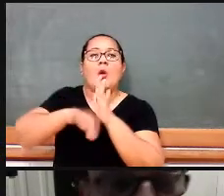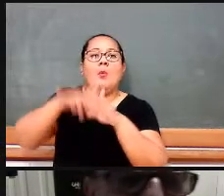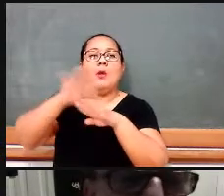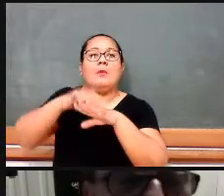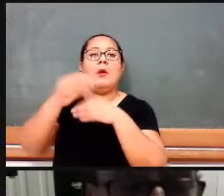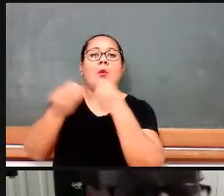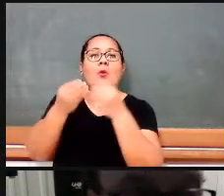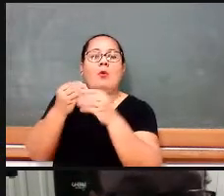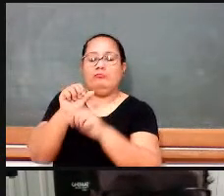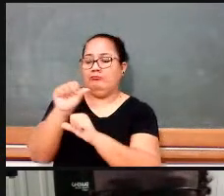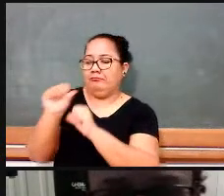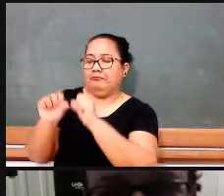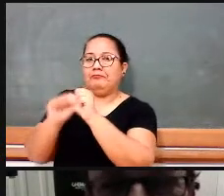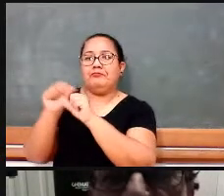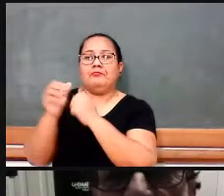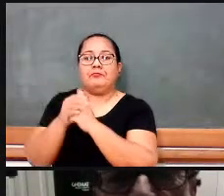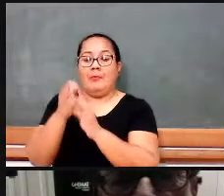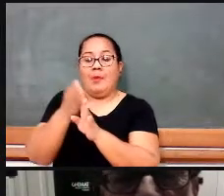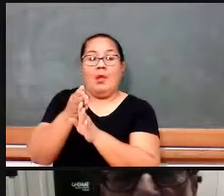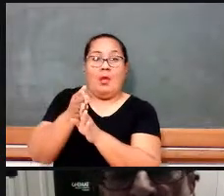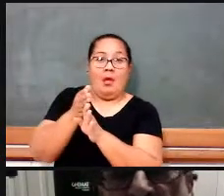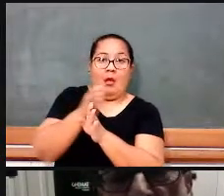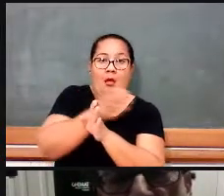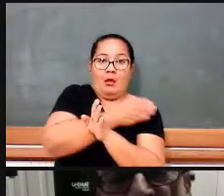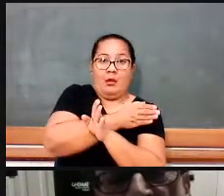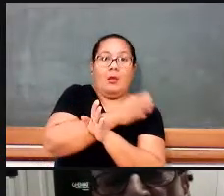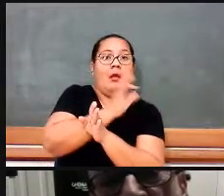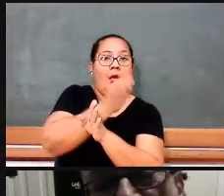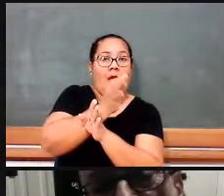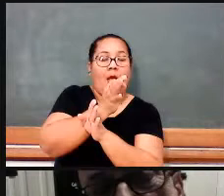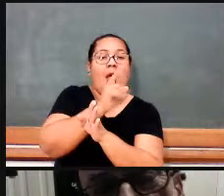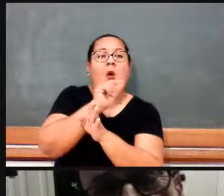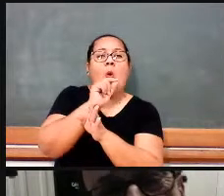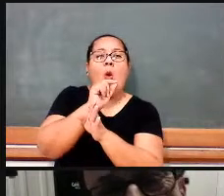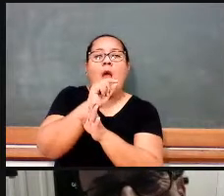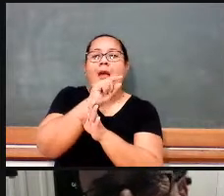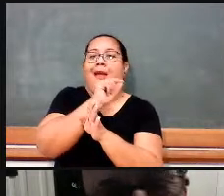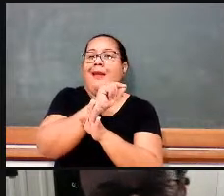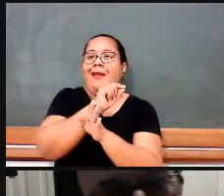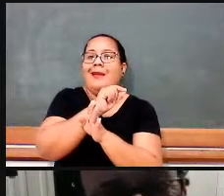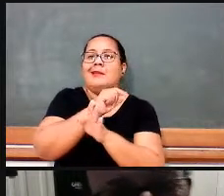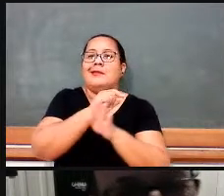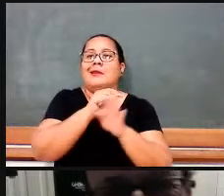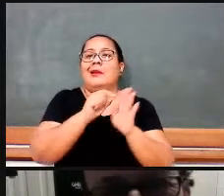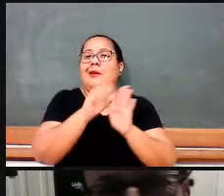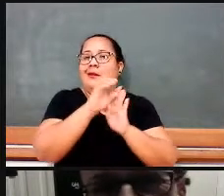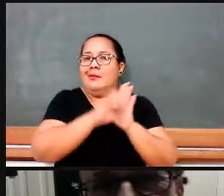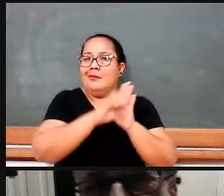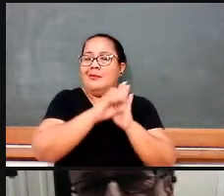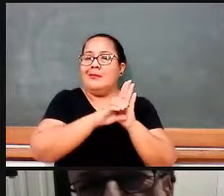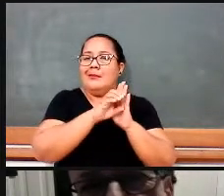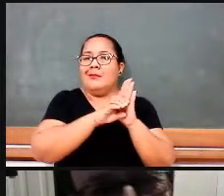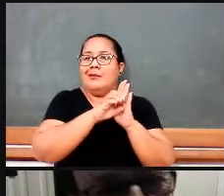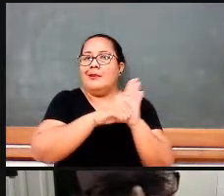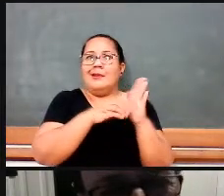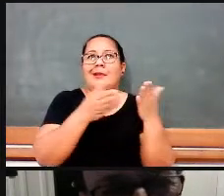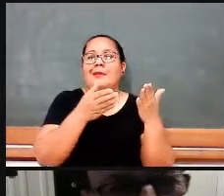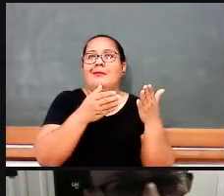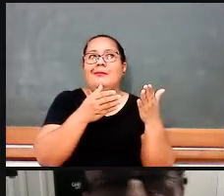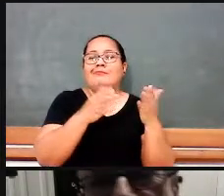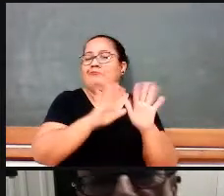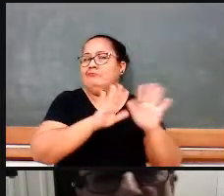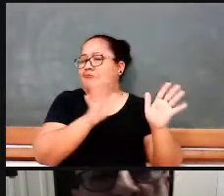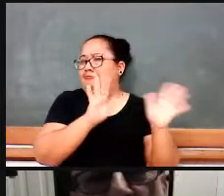Nesse período anterior, que a gente viu? A gente viu que os currículos, não tem uma discussão de